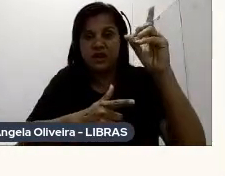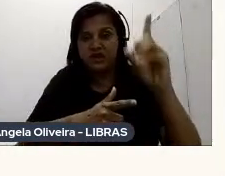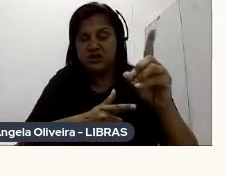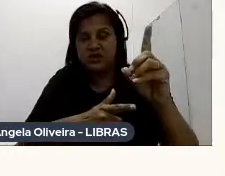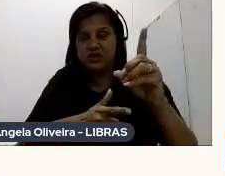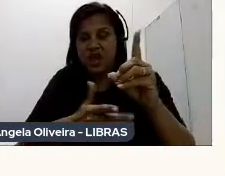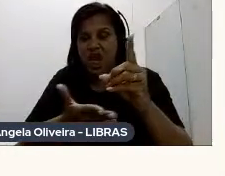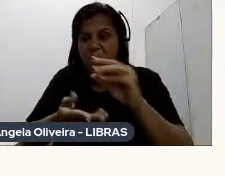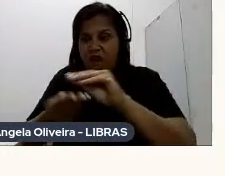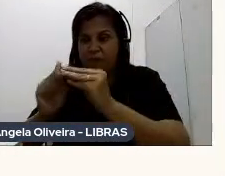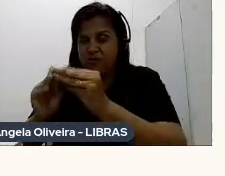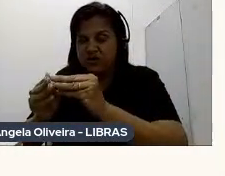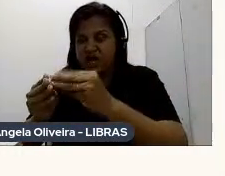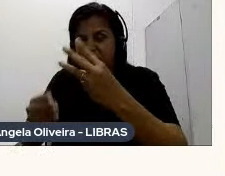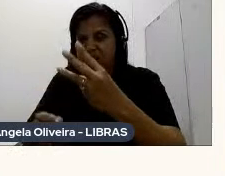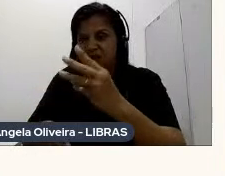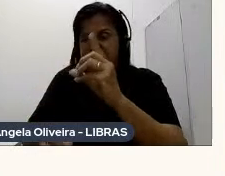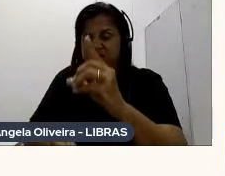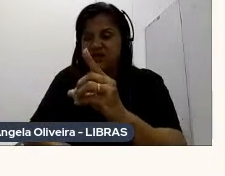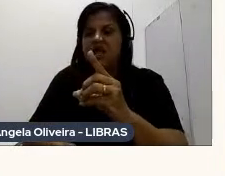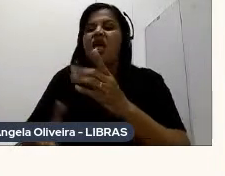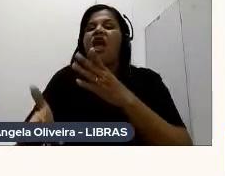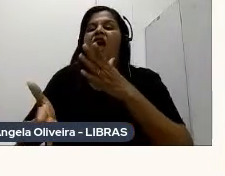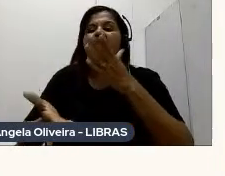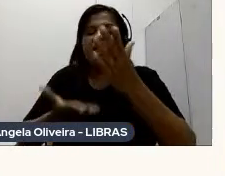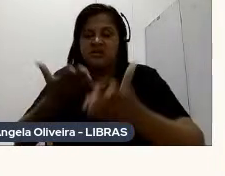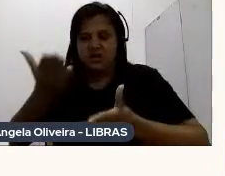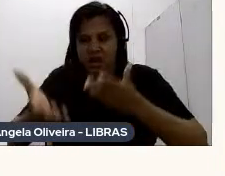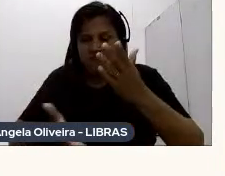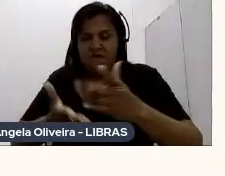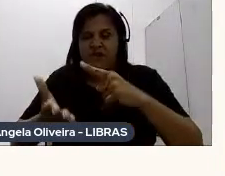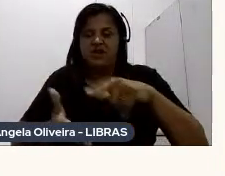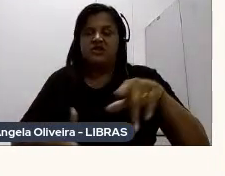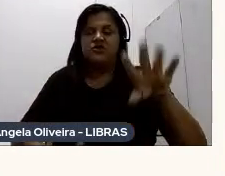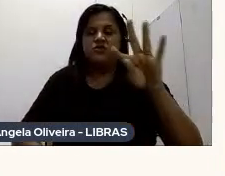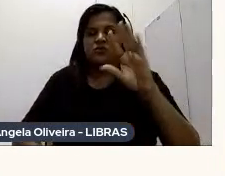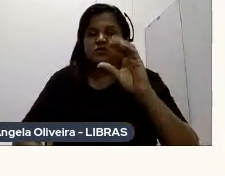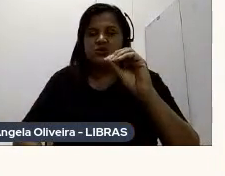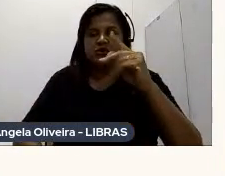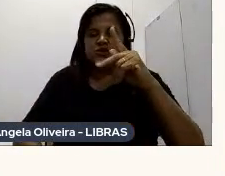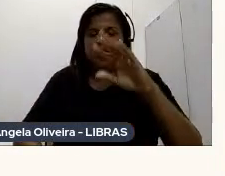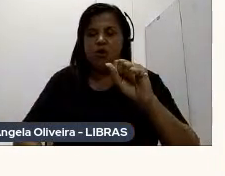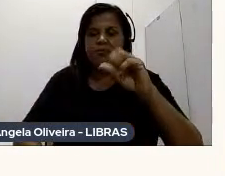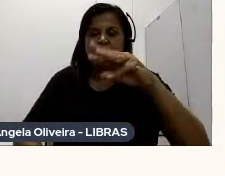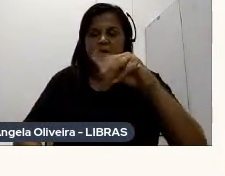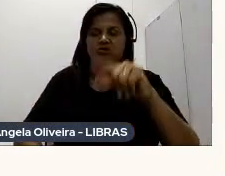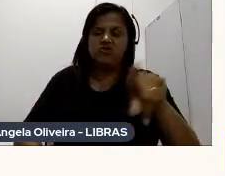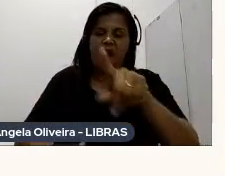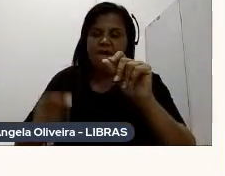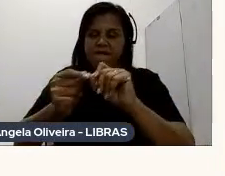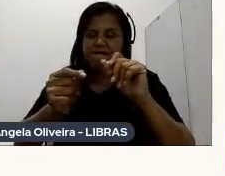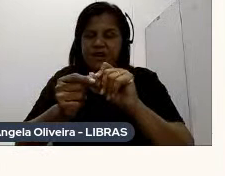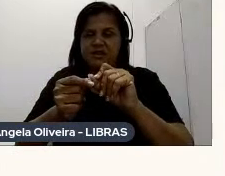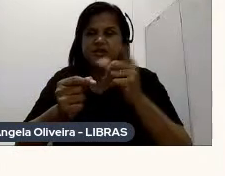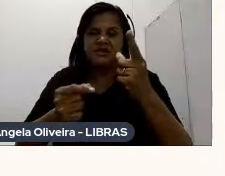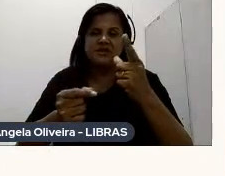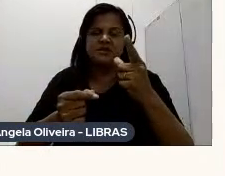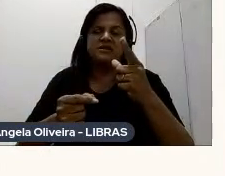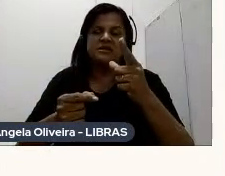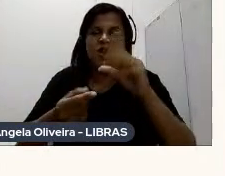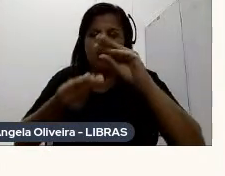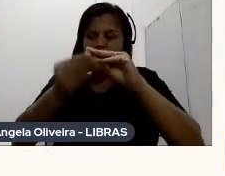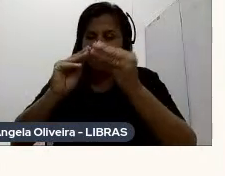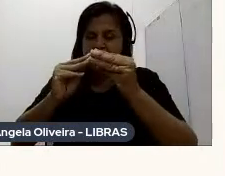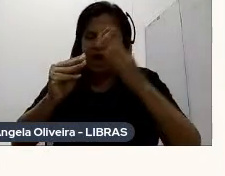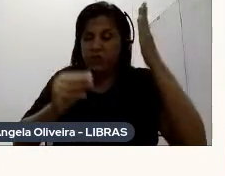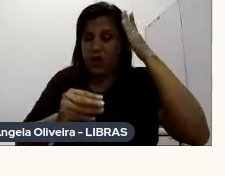A serviço Do stop motion A gente Fazia uma escultura Foi modelada Uma cabeça